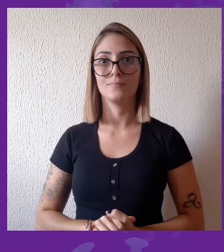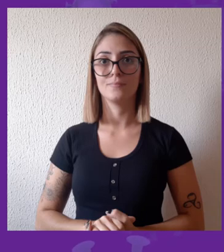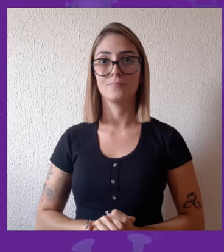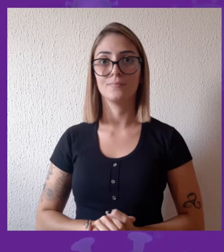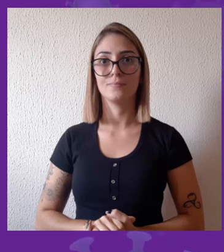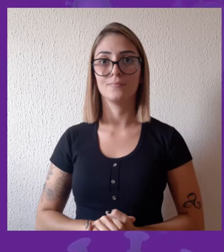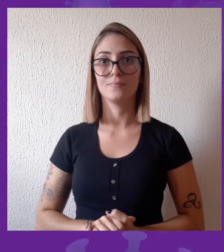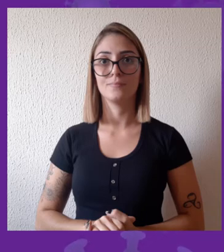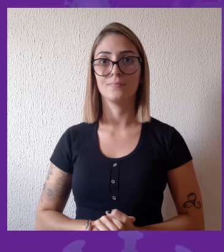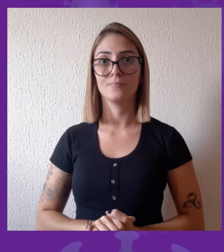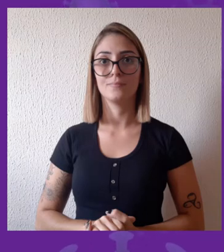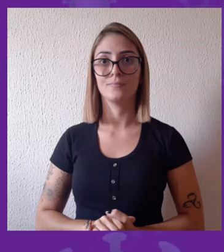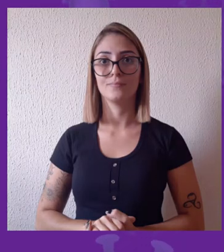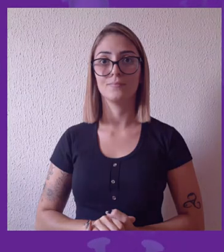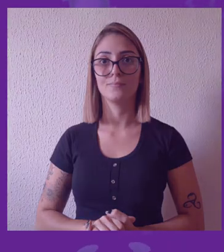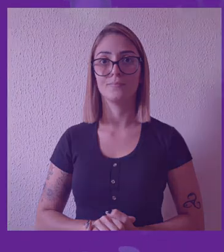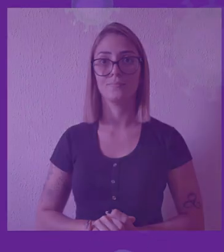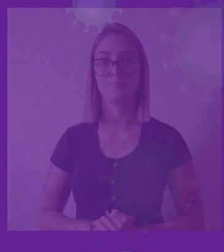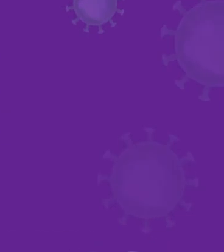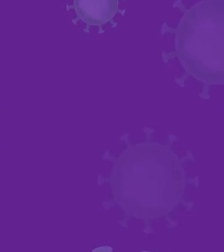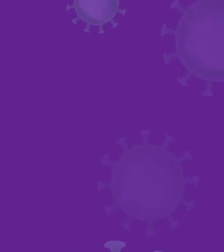afetam homens e mulheres.